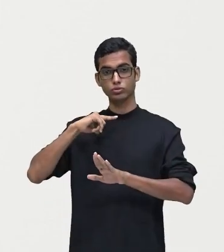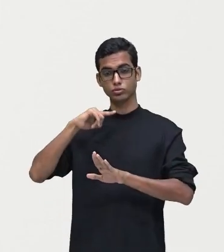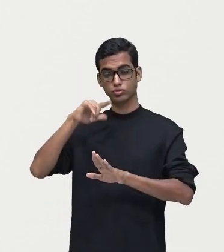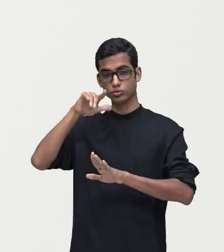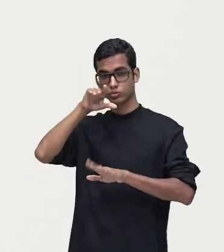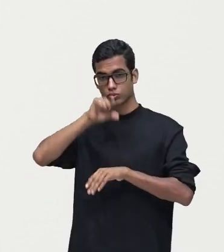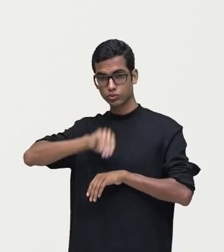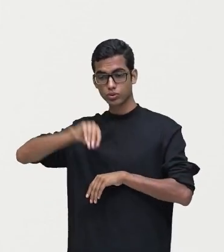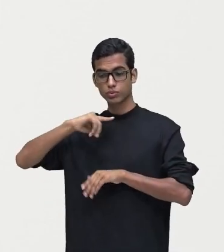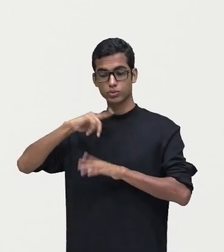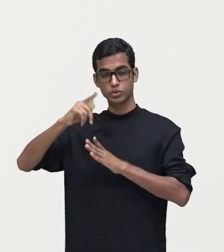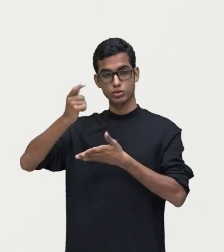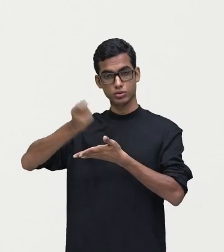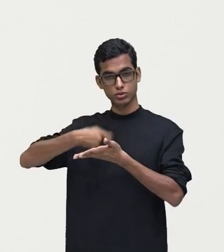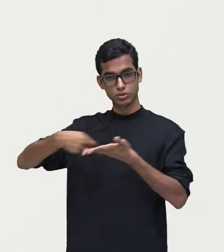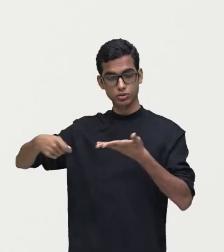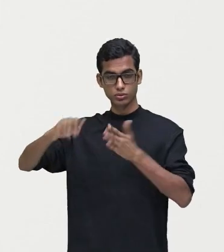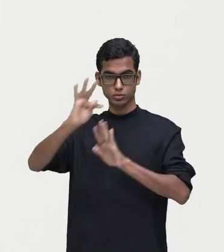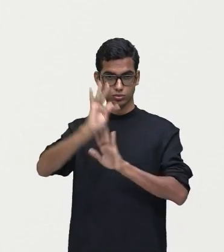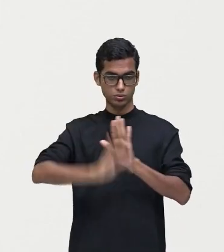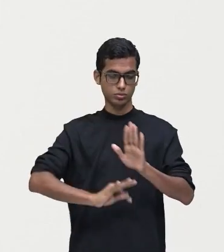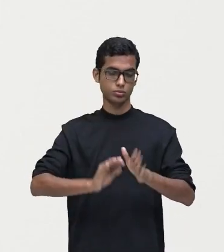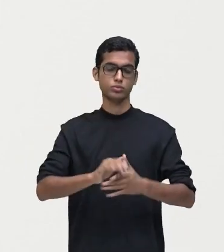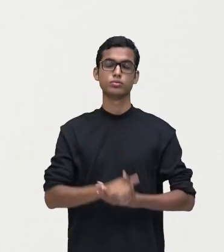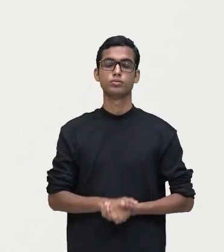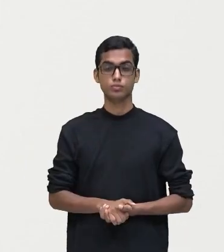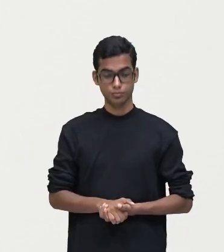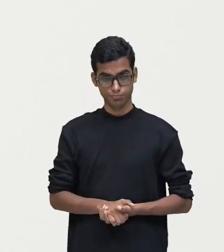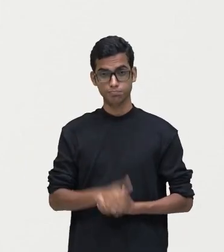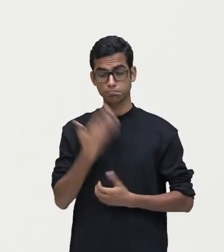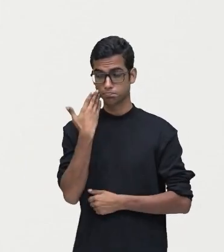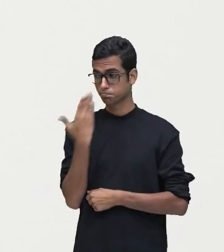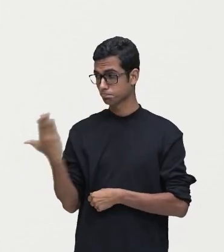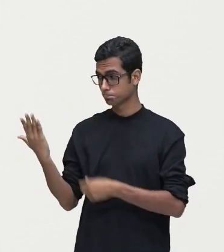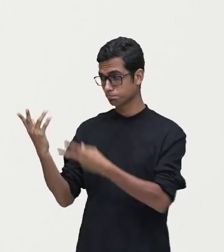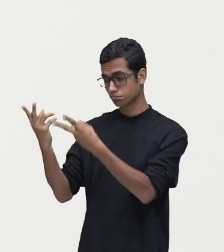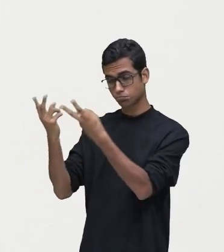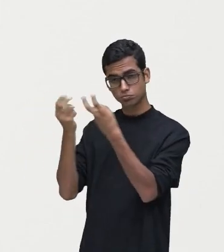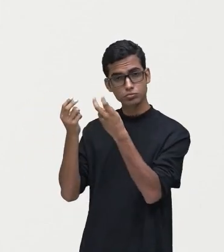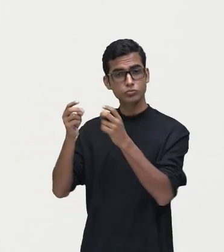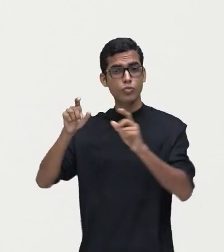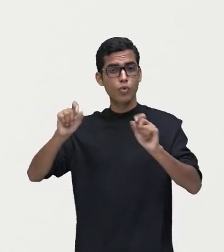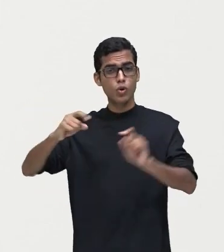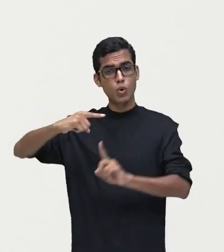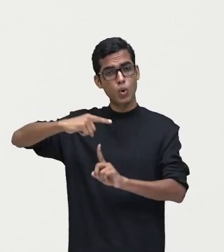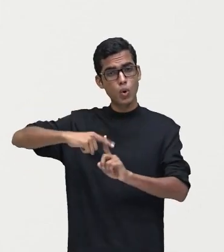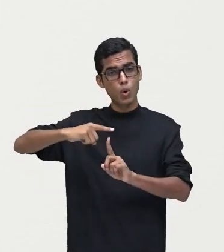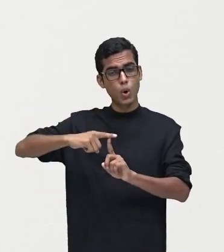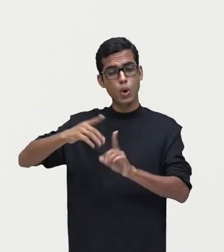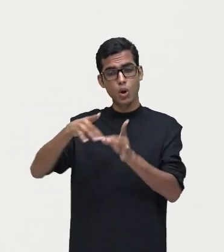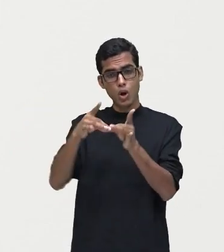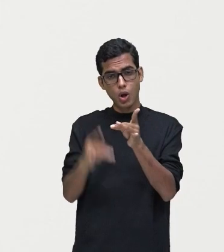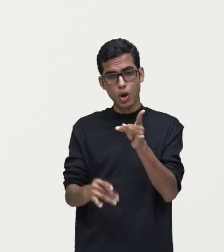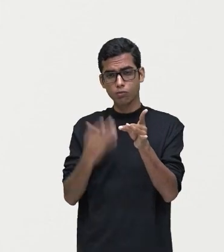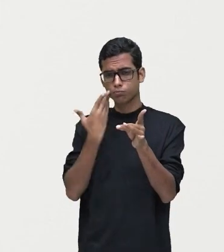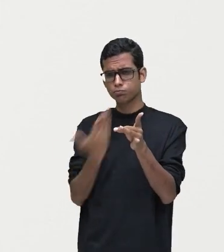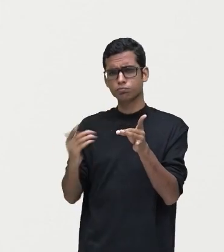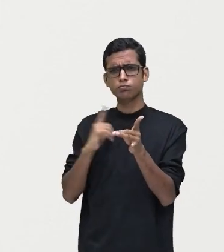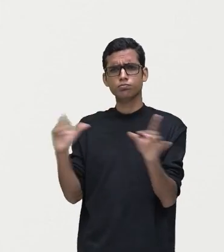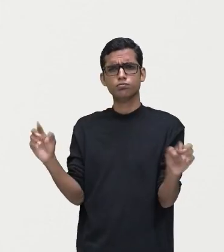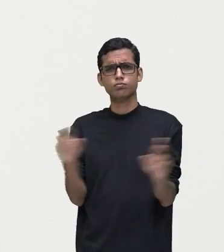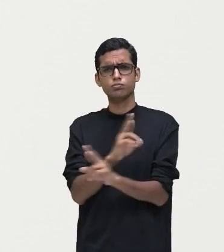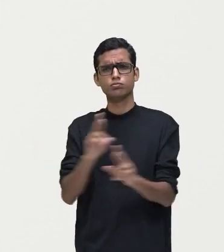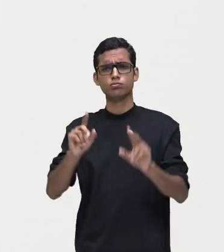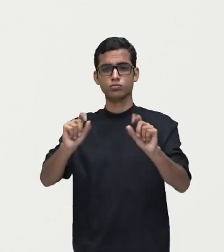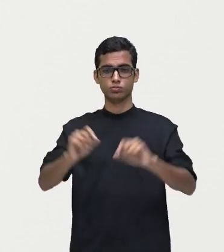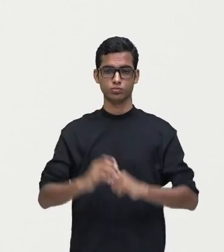locutor do texto, da pessoa que escreve o texto. Então, observem que esse tipo de descrição está sujeito